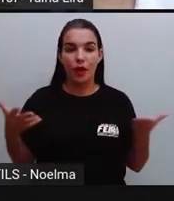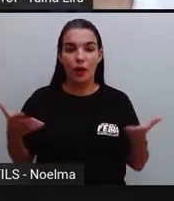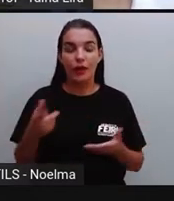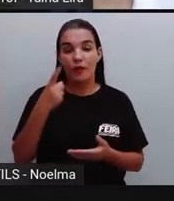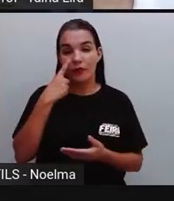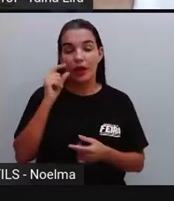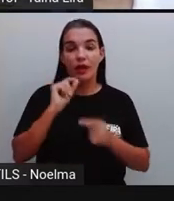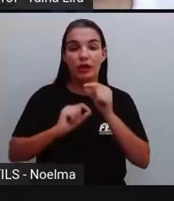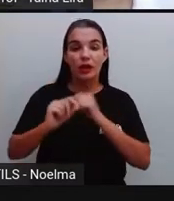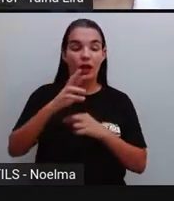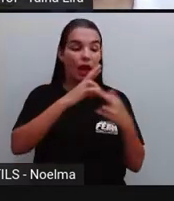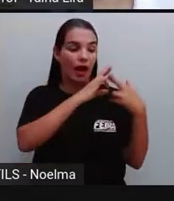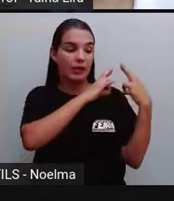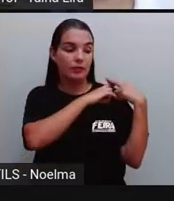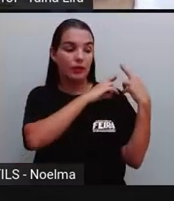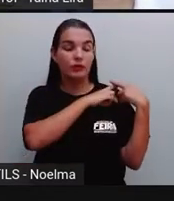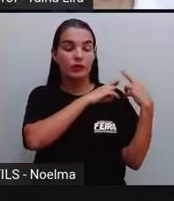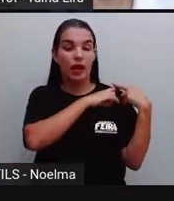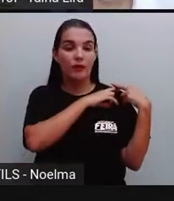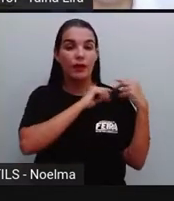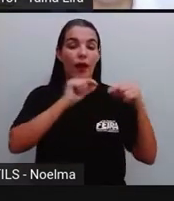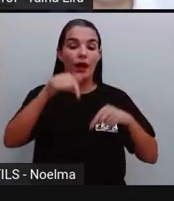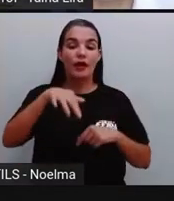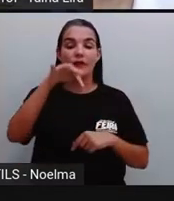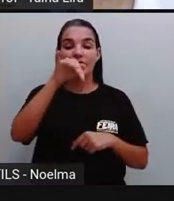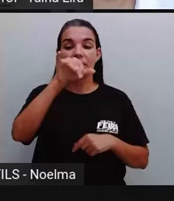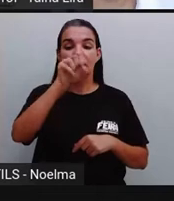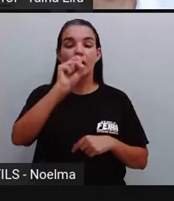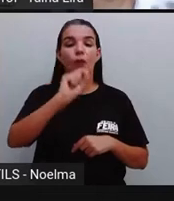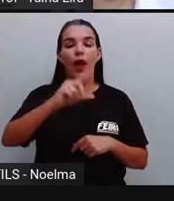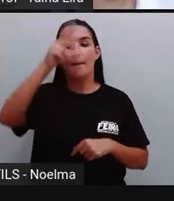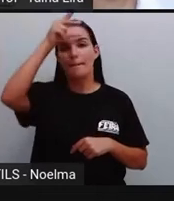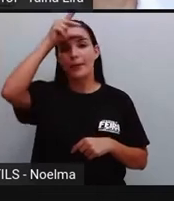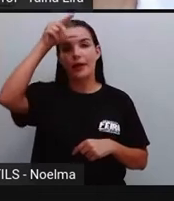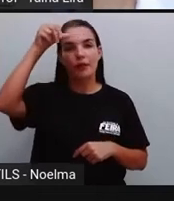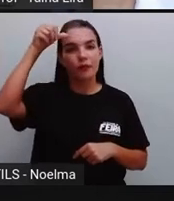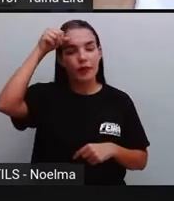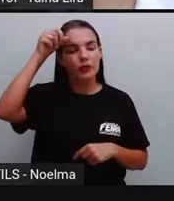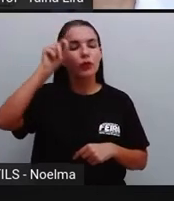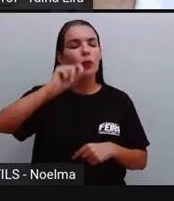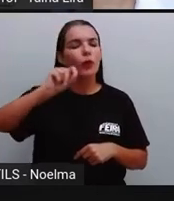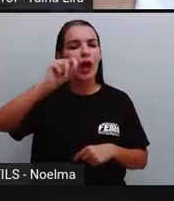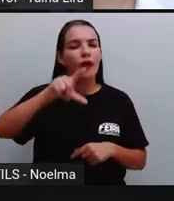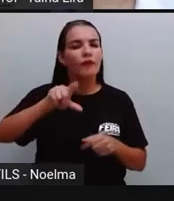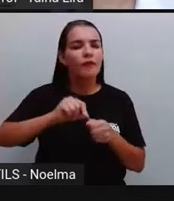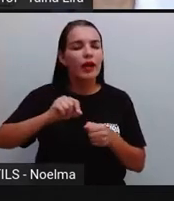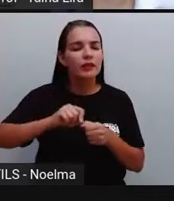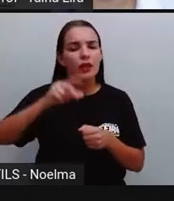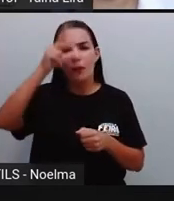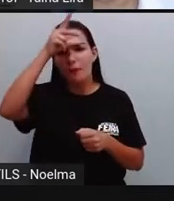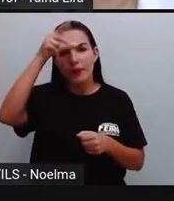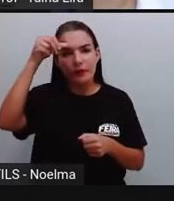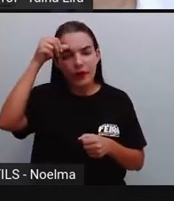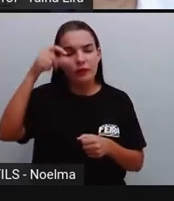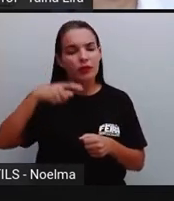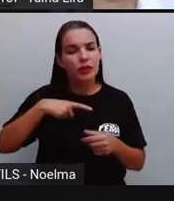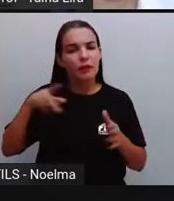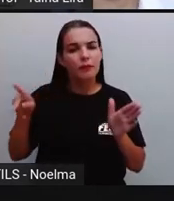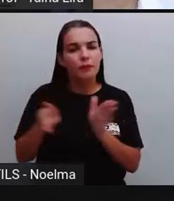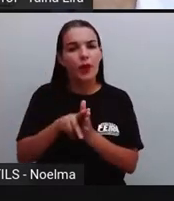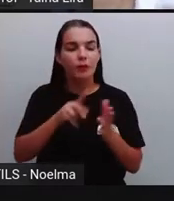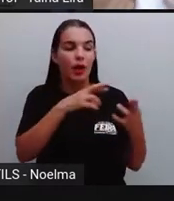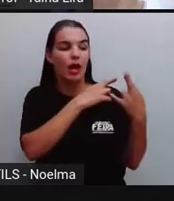que o gestor do nosso município, por exemplo, é o prefeito, e que o prefeito é responsável